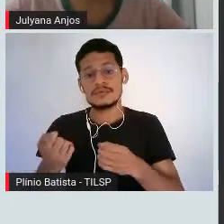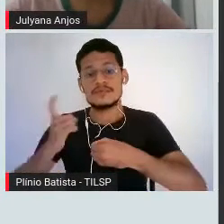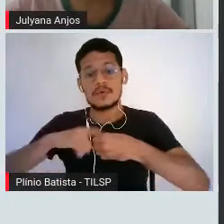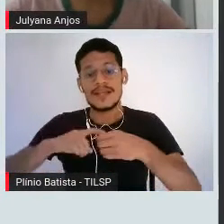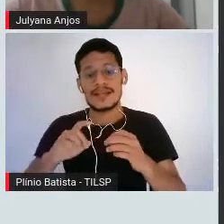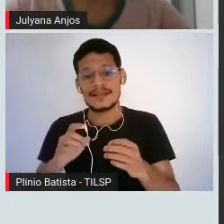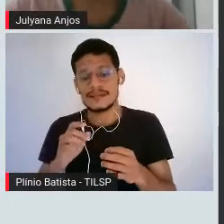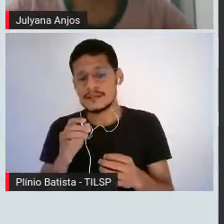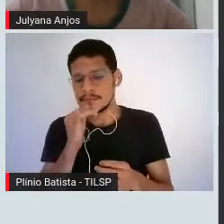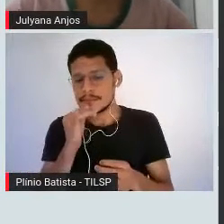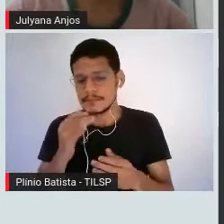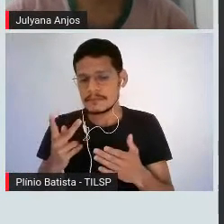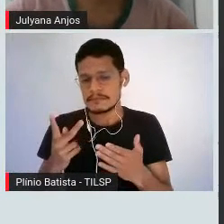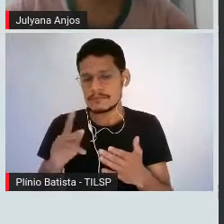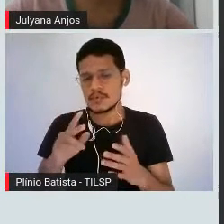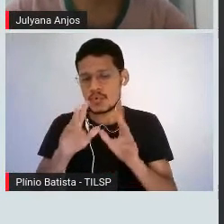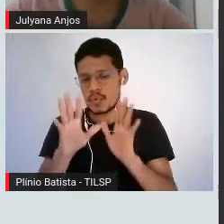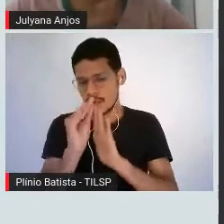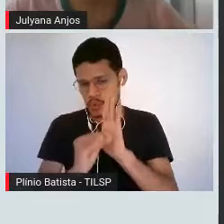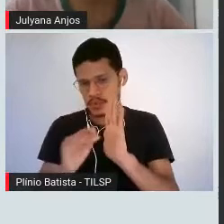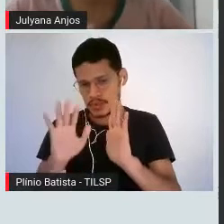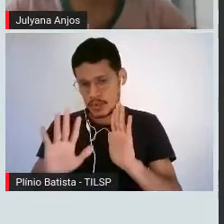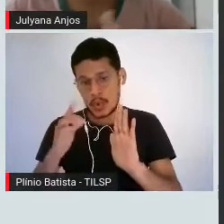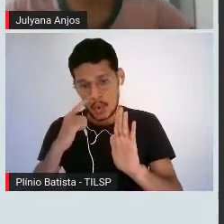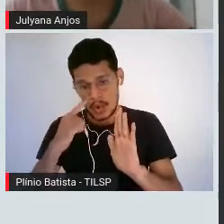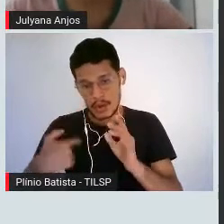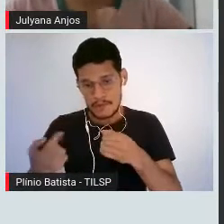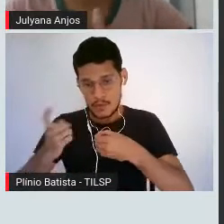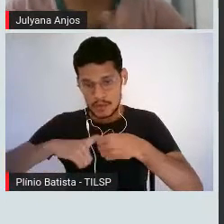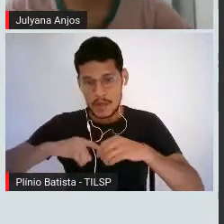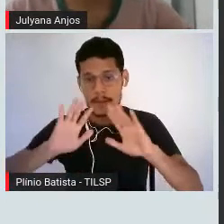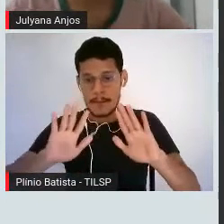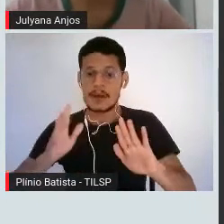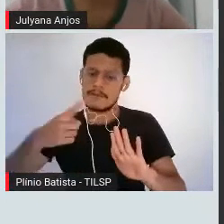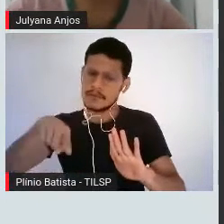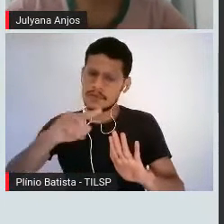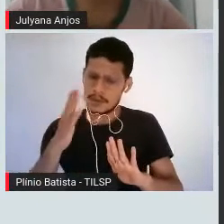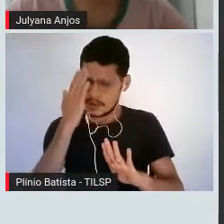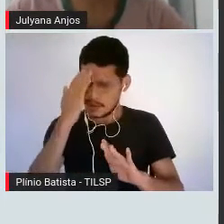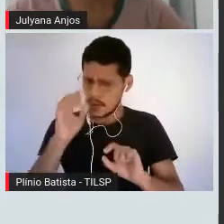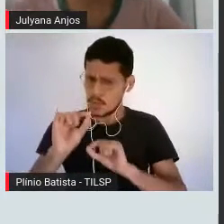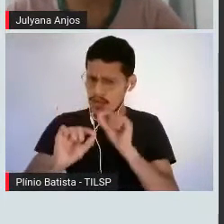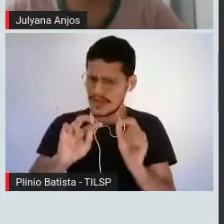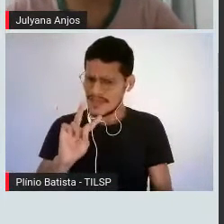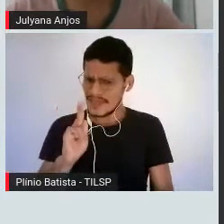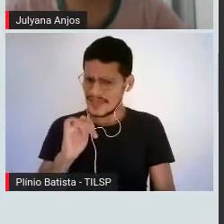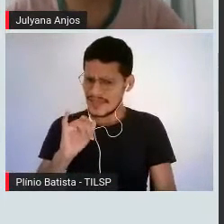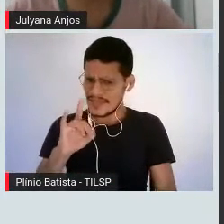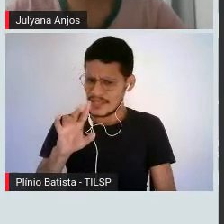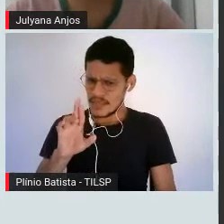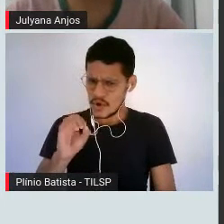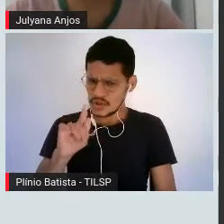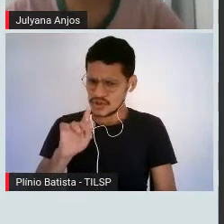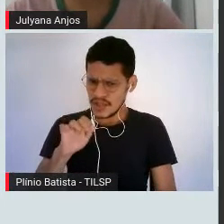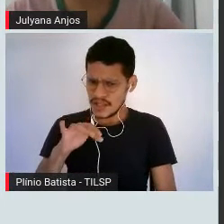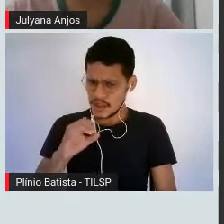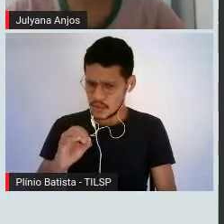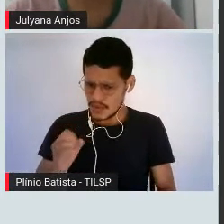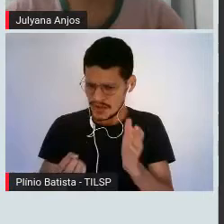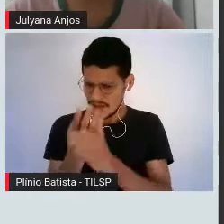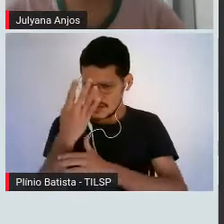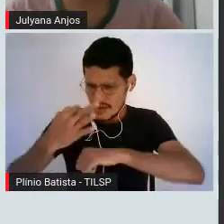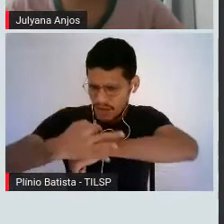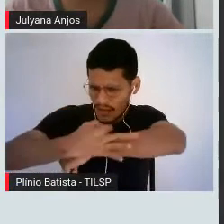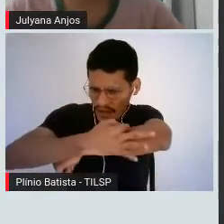gente trabalhou. Mas é só para que a gente entenda o As pontes de hidrogênio, elas não formam moléculas. Elas vão formar interações entre as